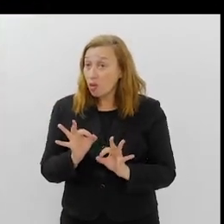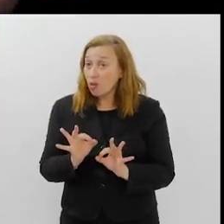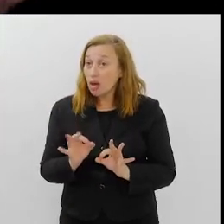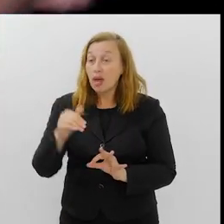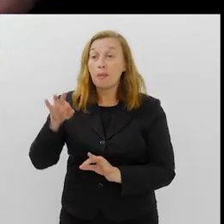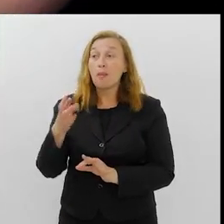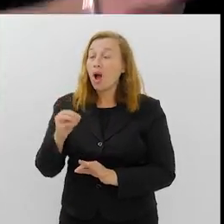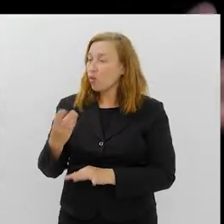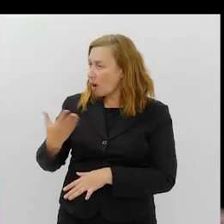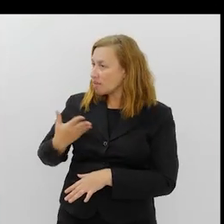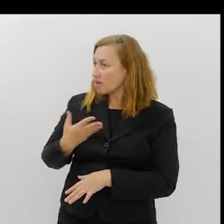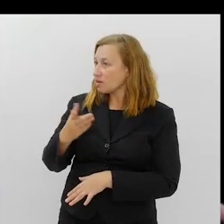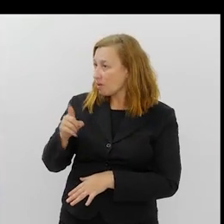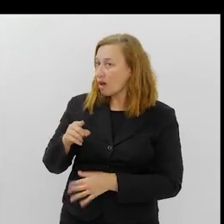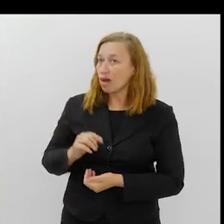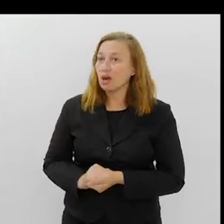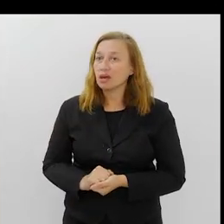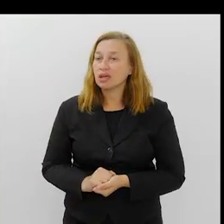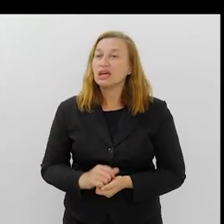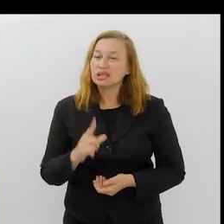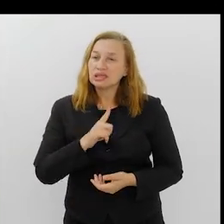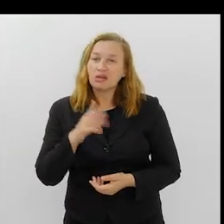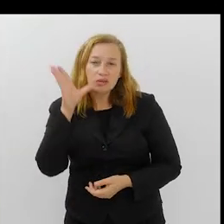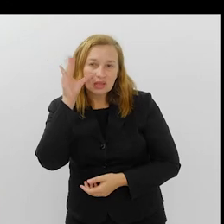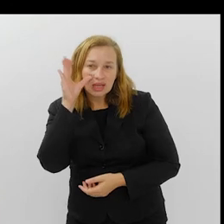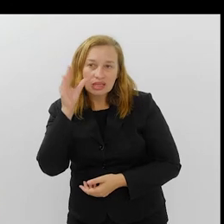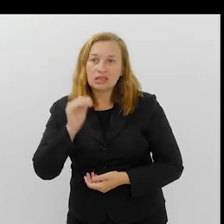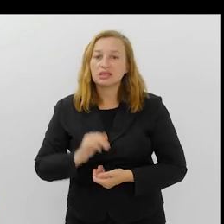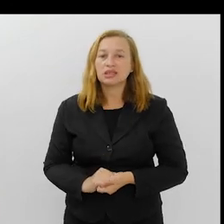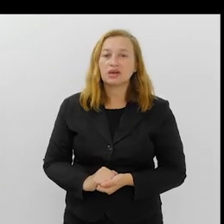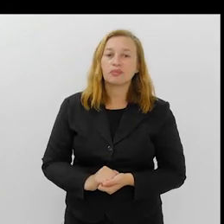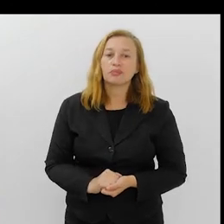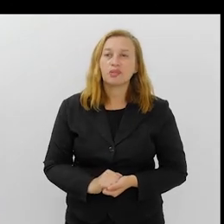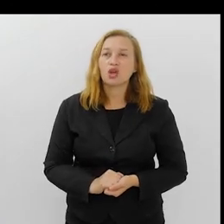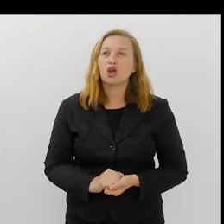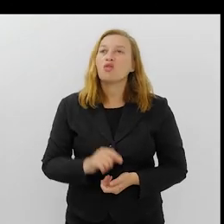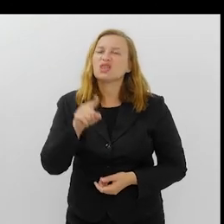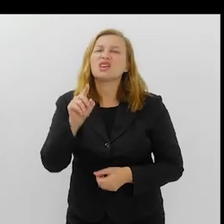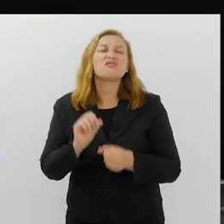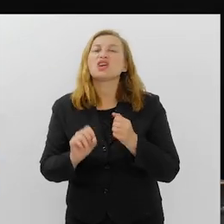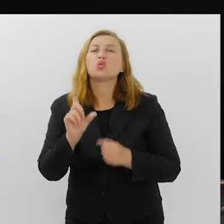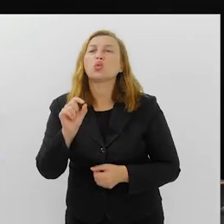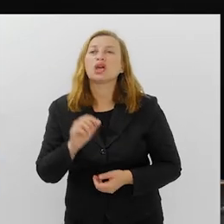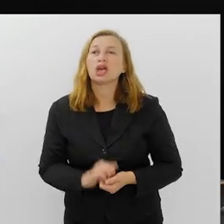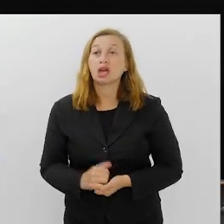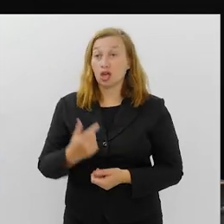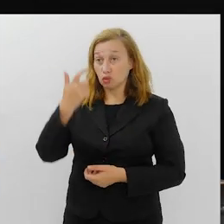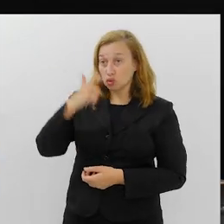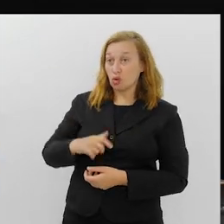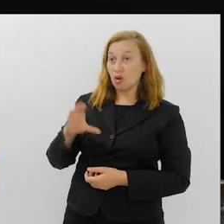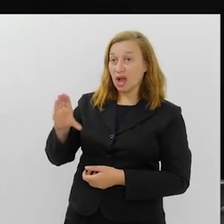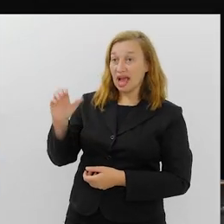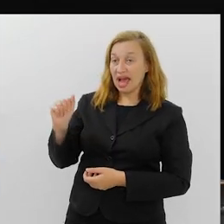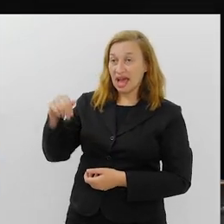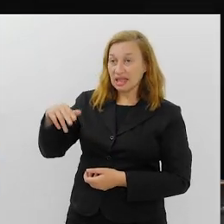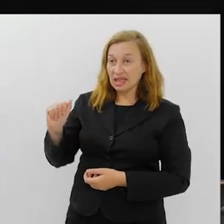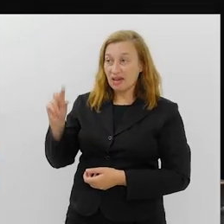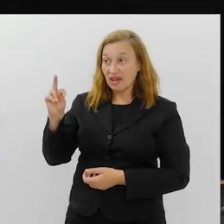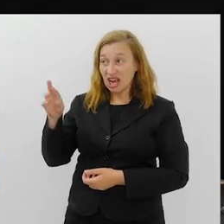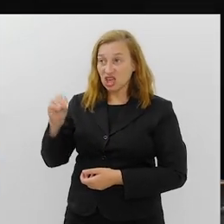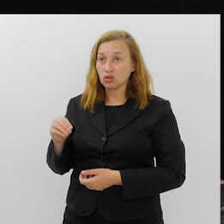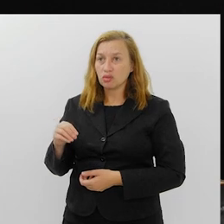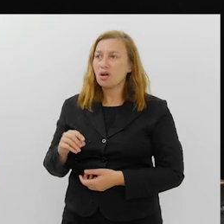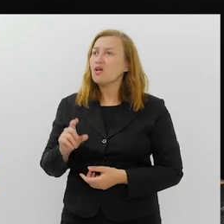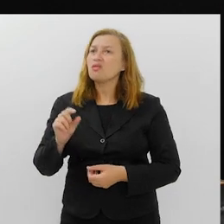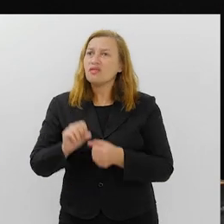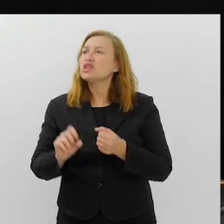esquece. É o Mauro, meu amigo Mauro. E tem uma coisa interessante, o que você faz? Eu sou carnavalesco. Sim, mas o que